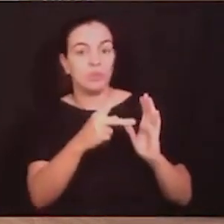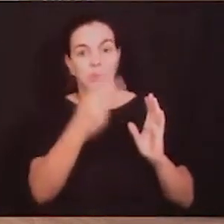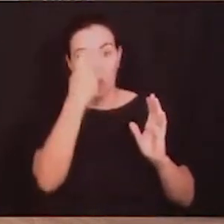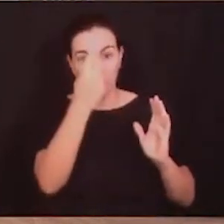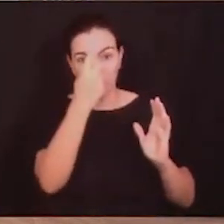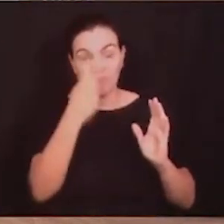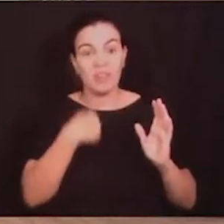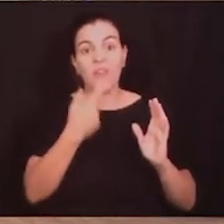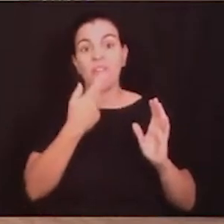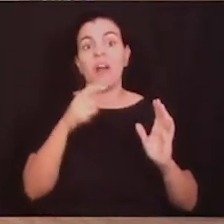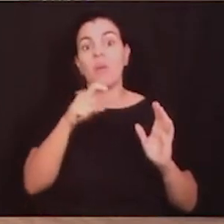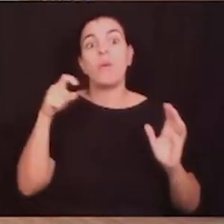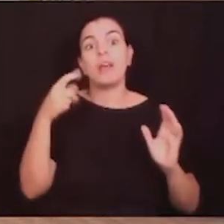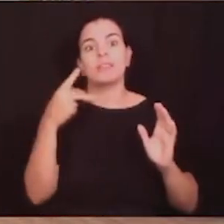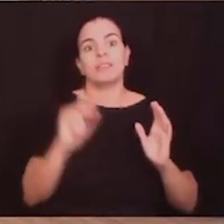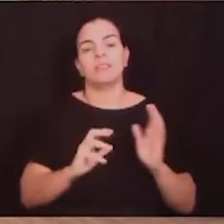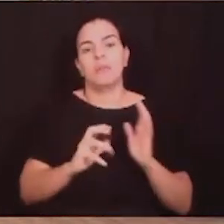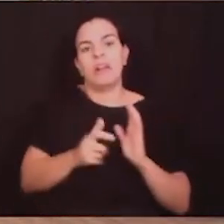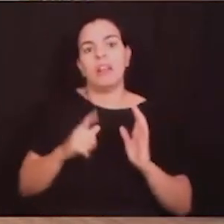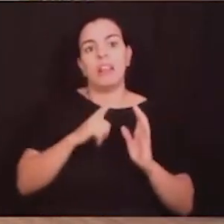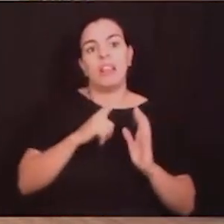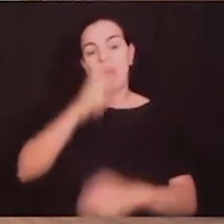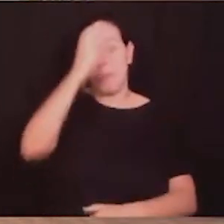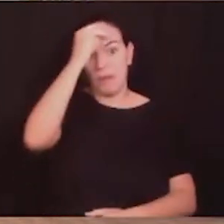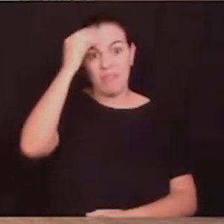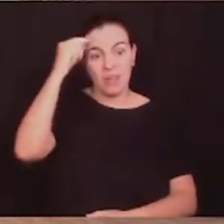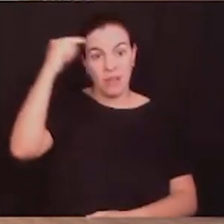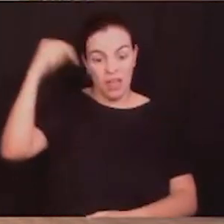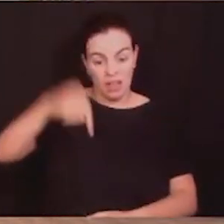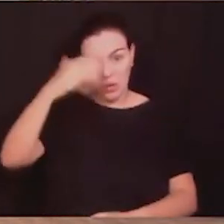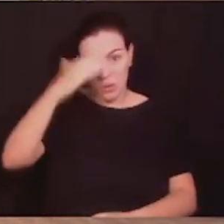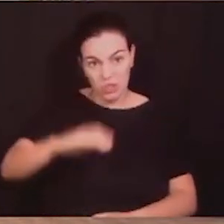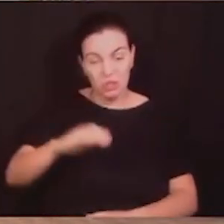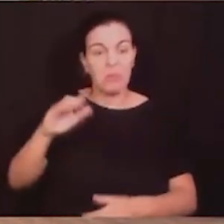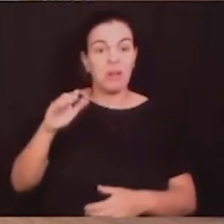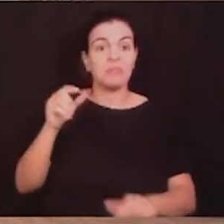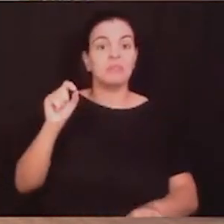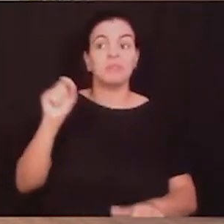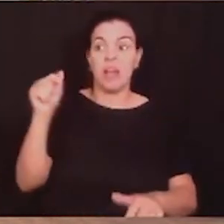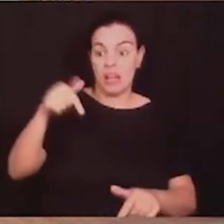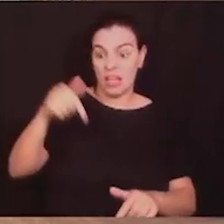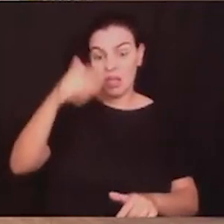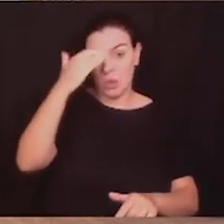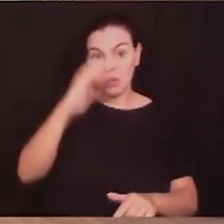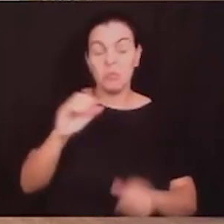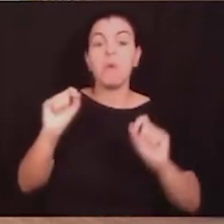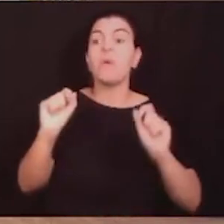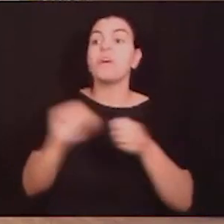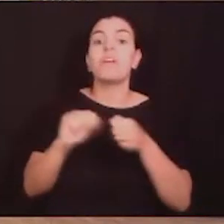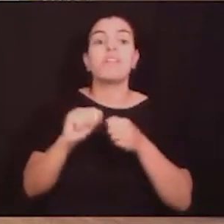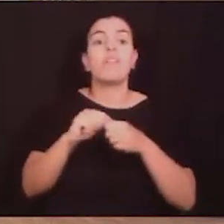que teve prefeito, teve oportunidade de fazer algo pelo transporte de Curitiba, o que ele fez foi quase acabar com o transporte